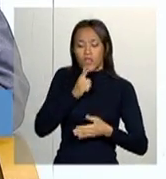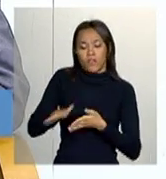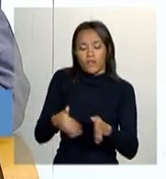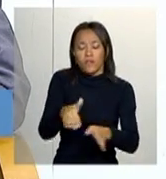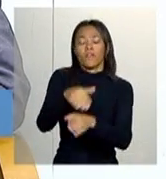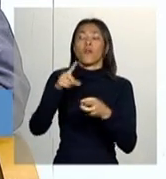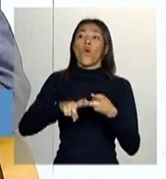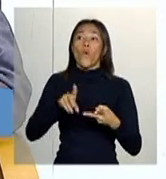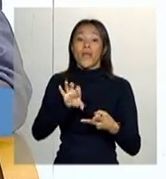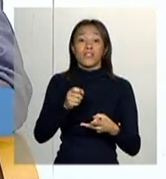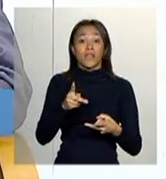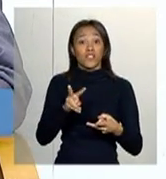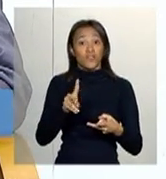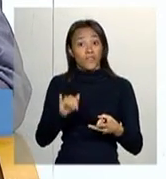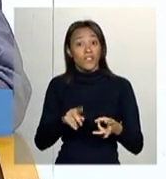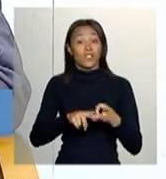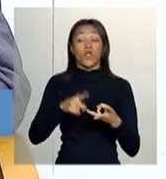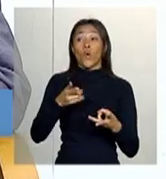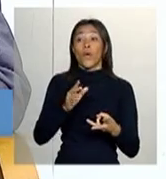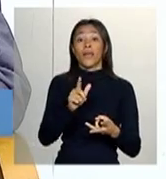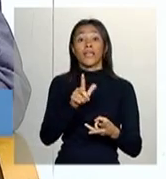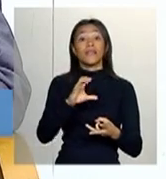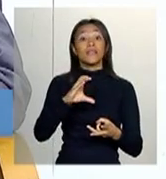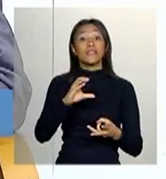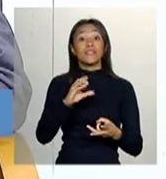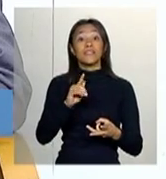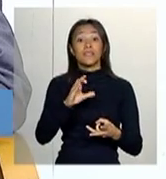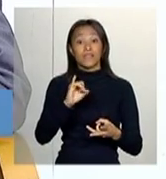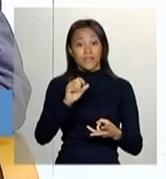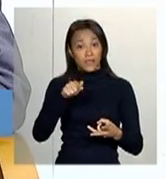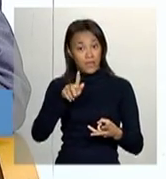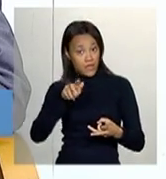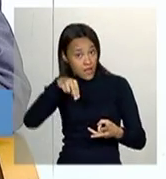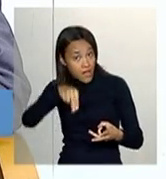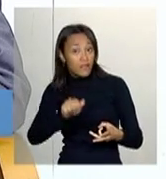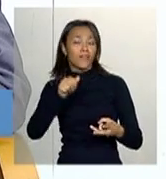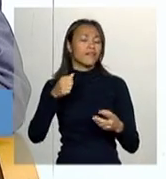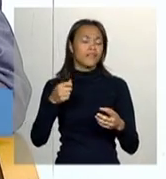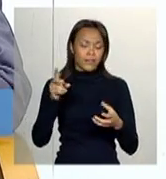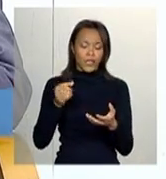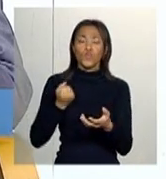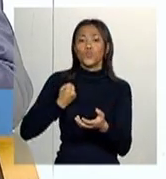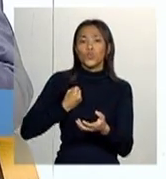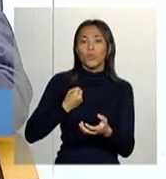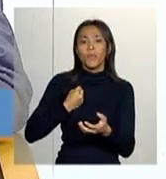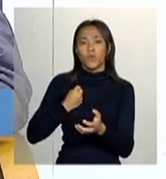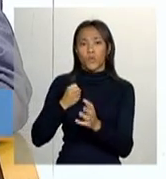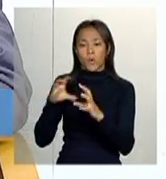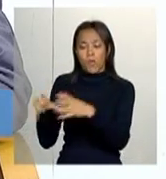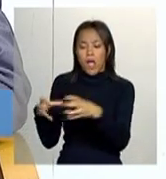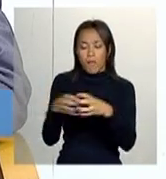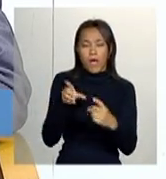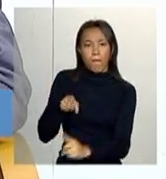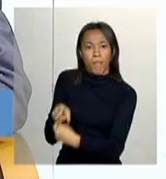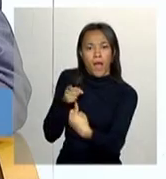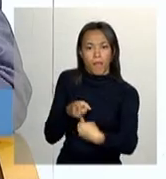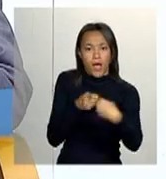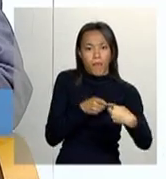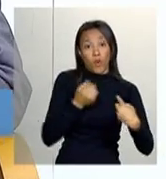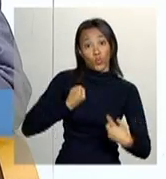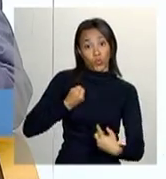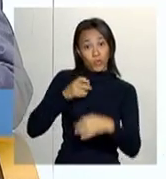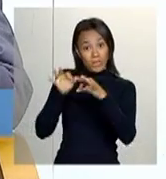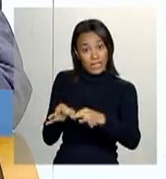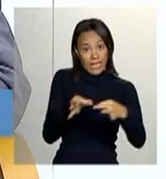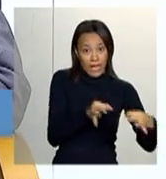extrativista, ela é cigana. Para cada uma dessas famílias, existe um código específico, né? Então, ao fazer essa identificação,